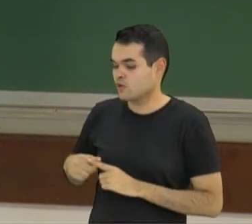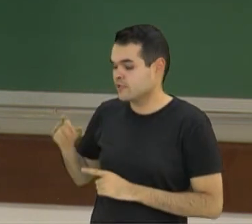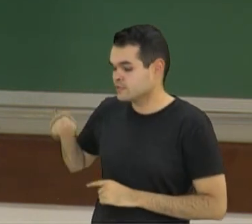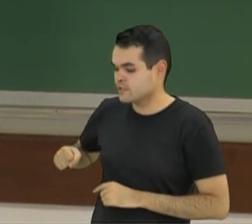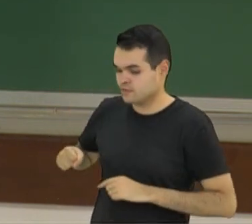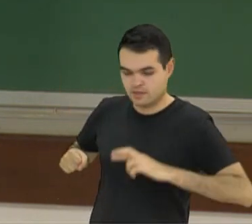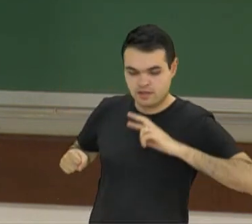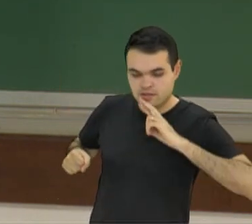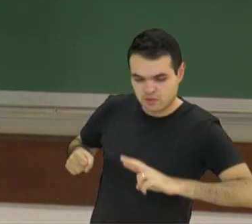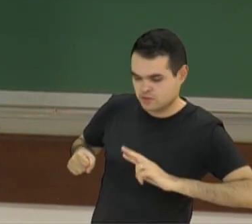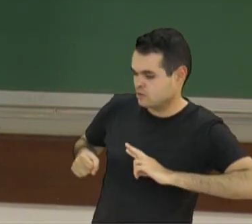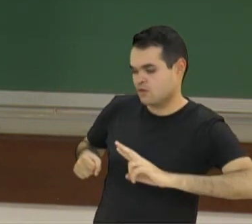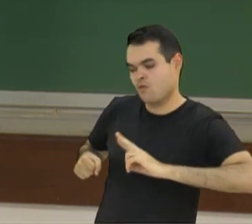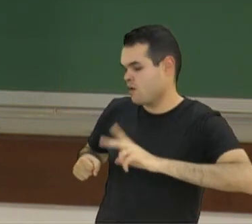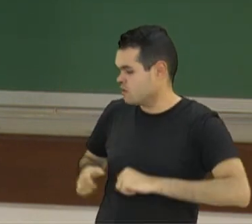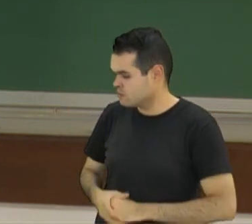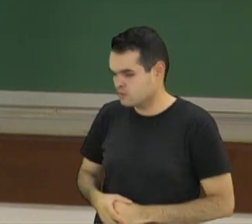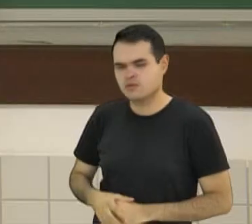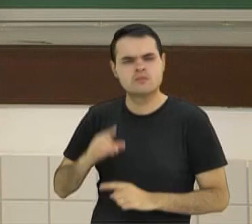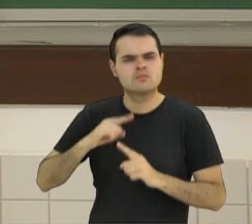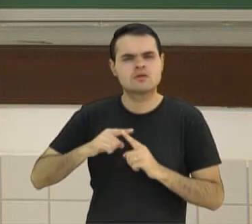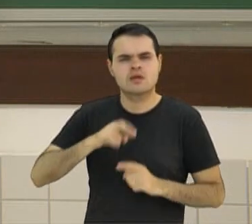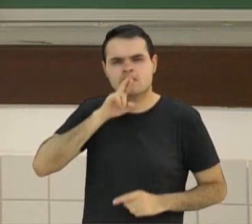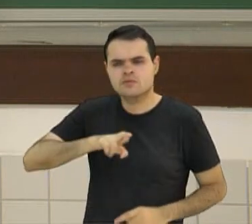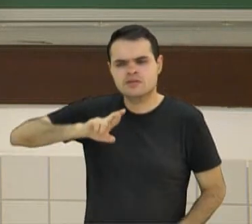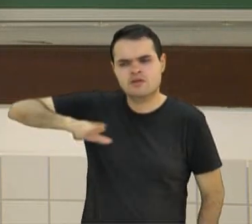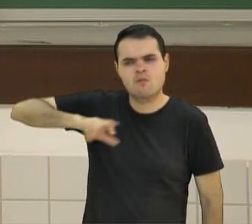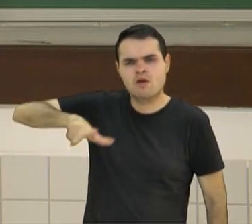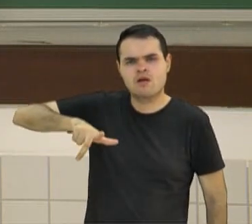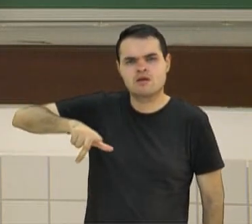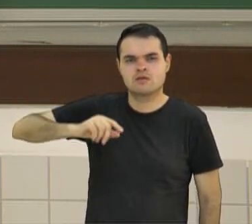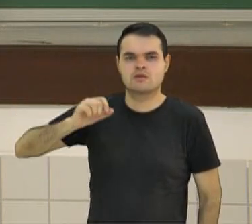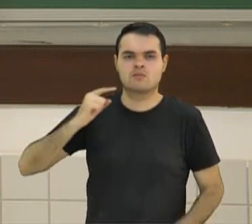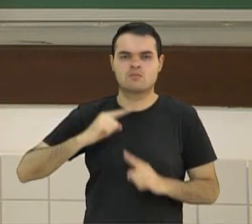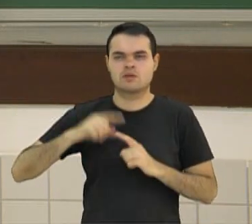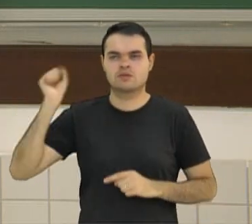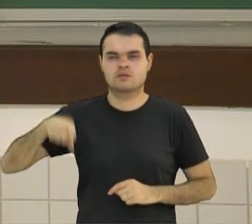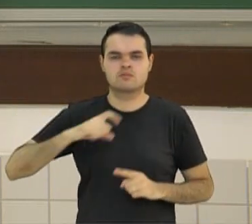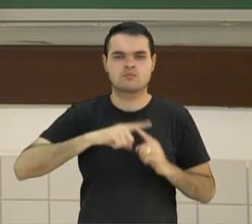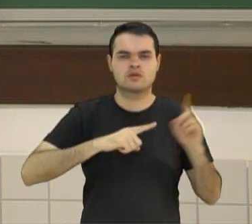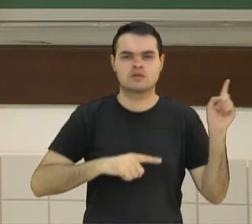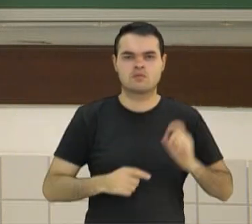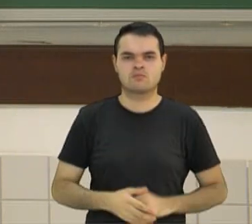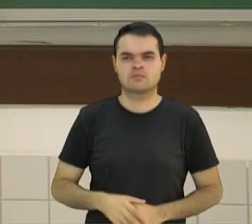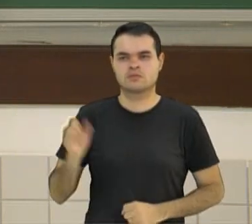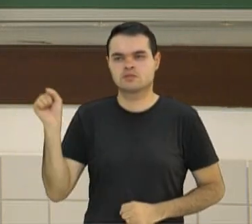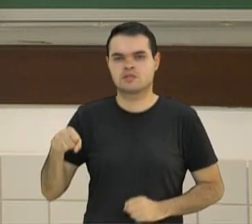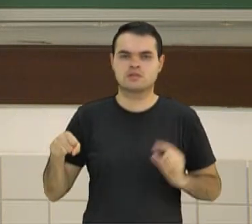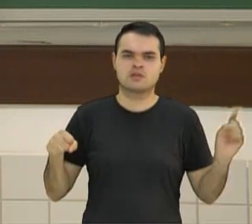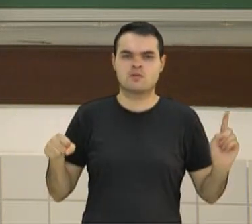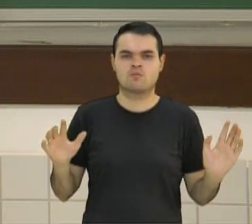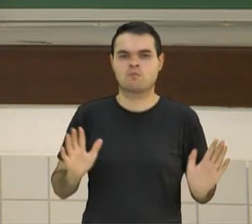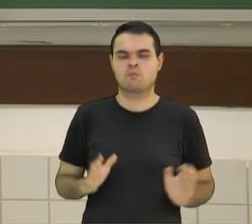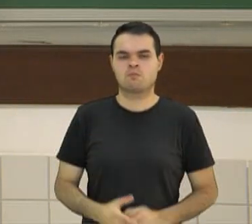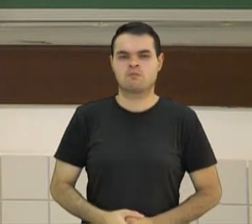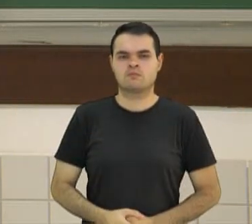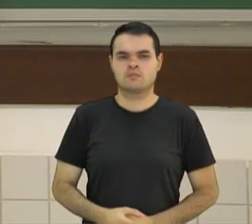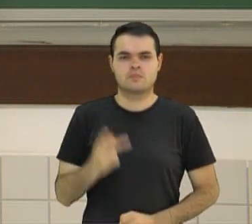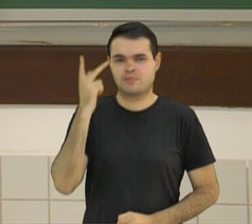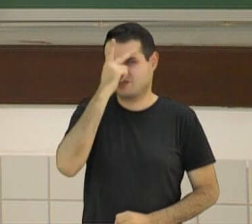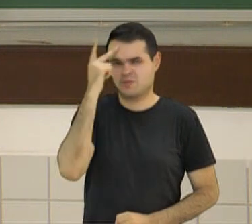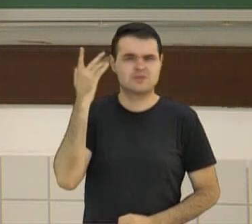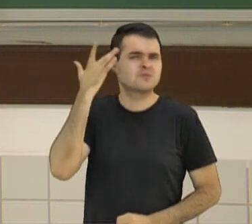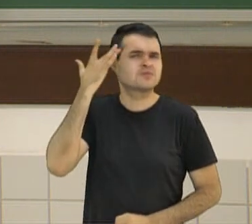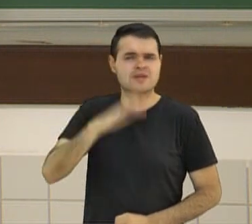sim não é resposta. Por que que não é resposta? Se você só diz por que sim e por que não, ou sim e não, a pessoa não vai ficar